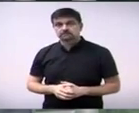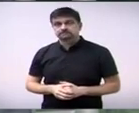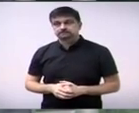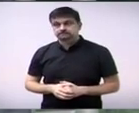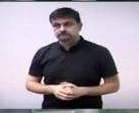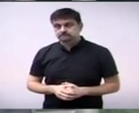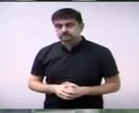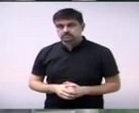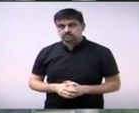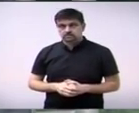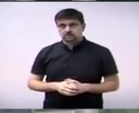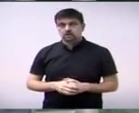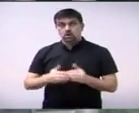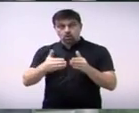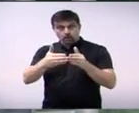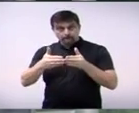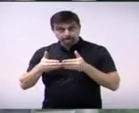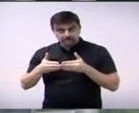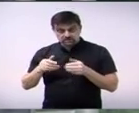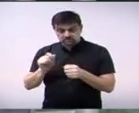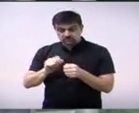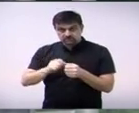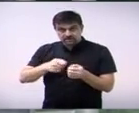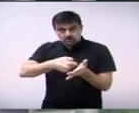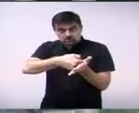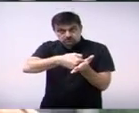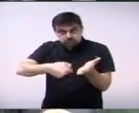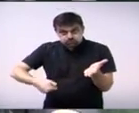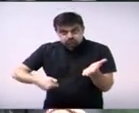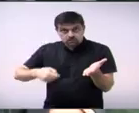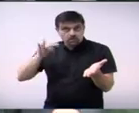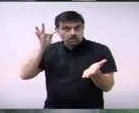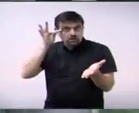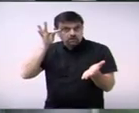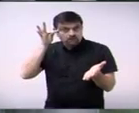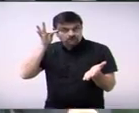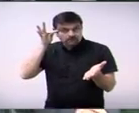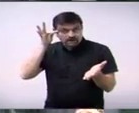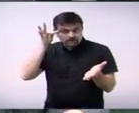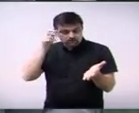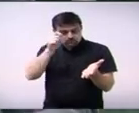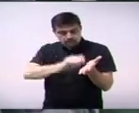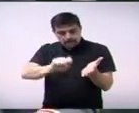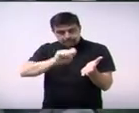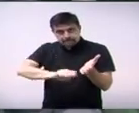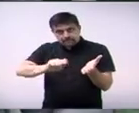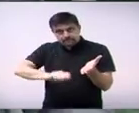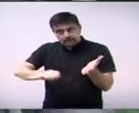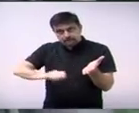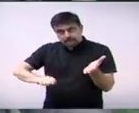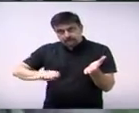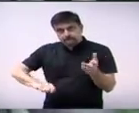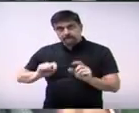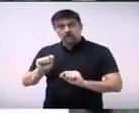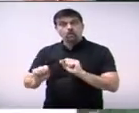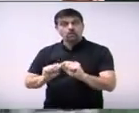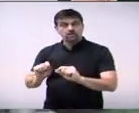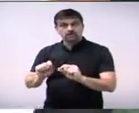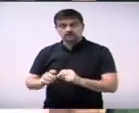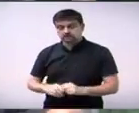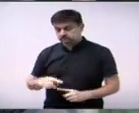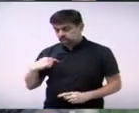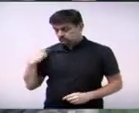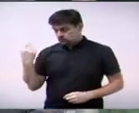indicação do vereador Flávio Xavier onde cita que a